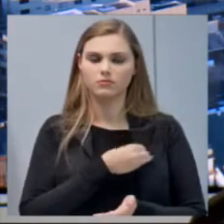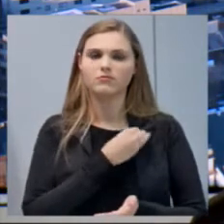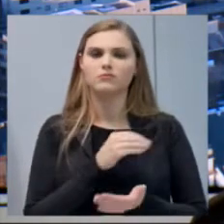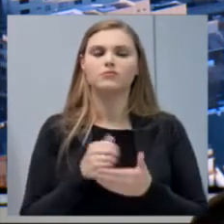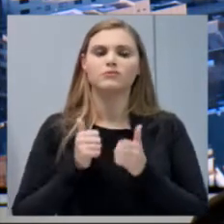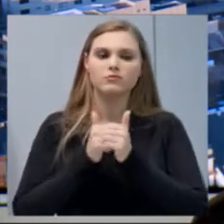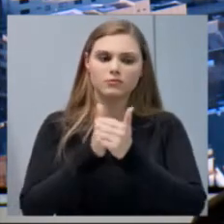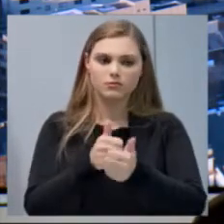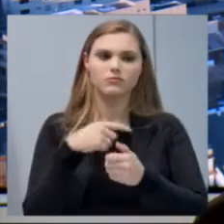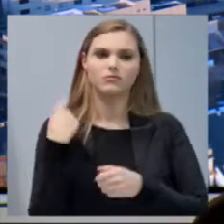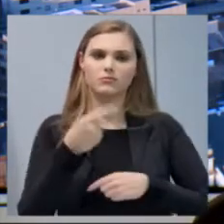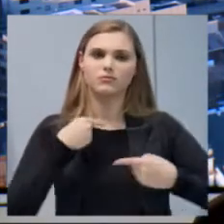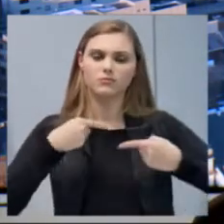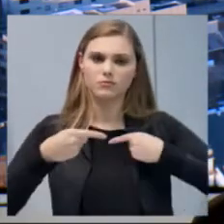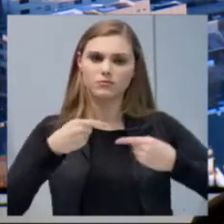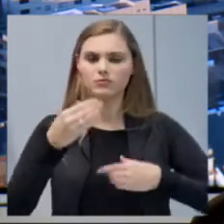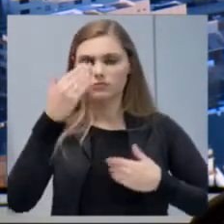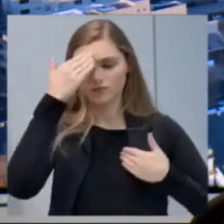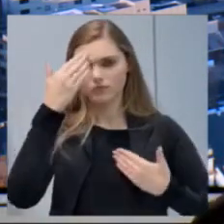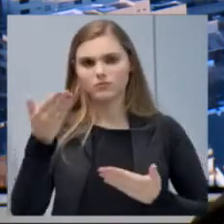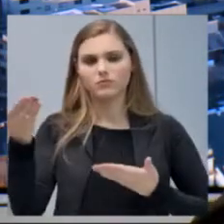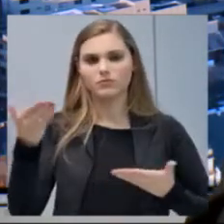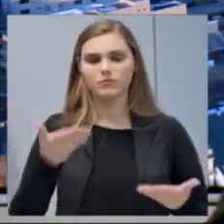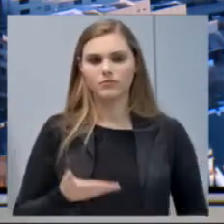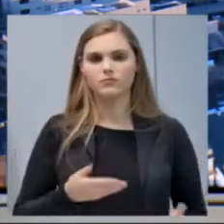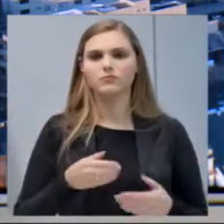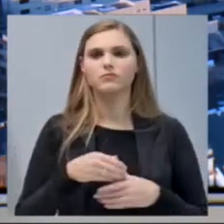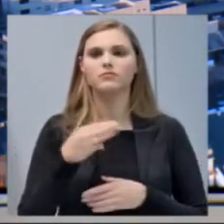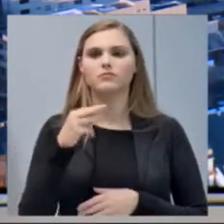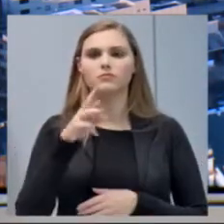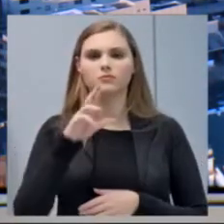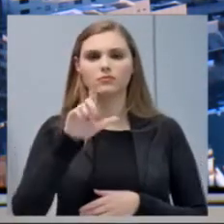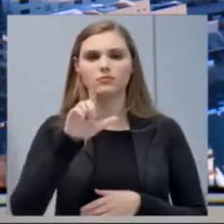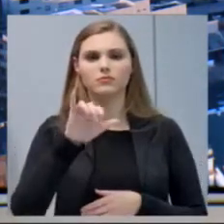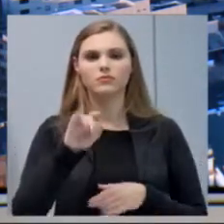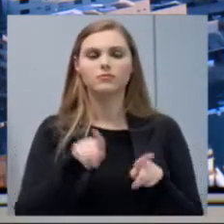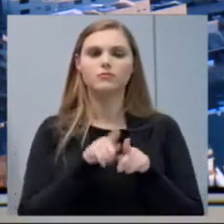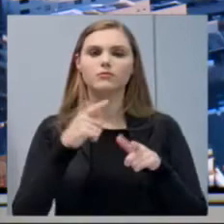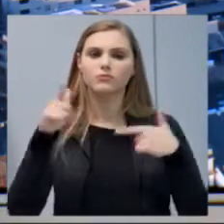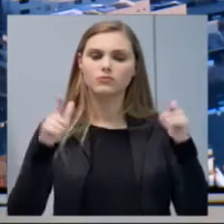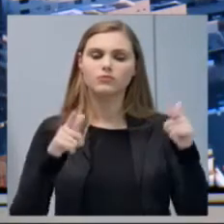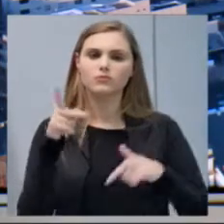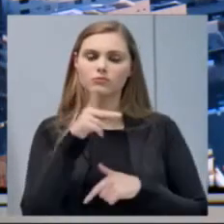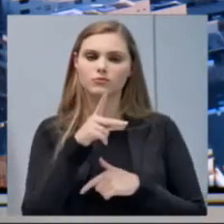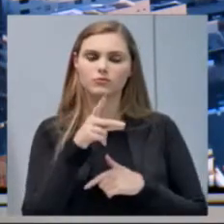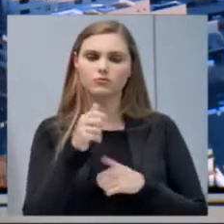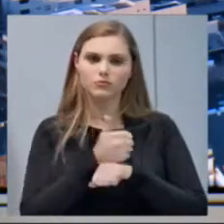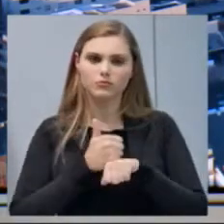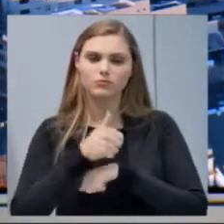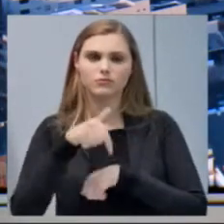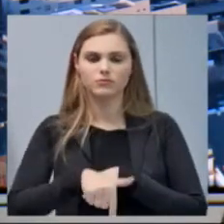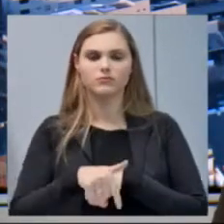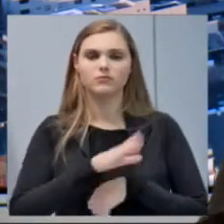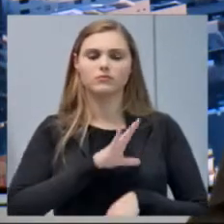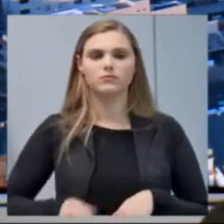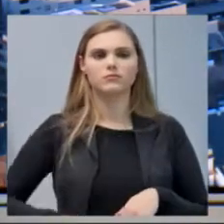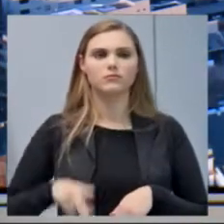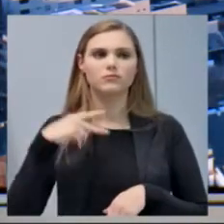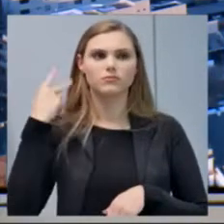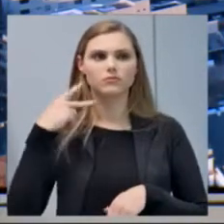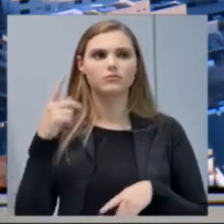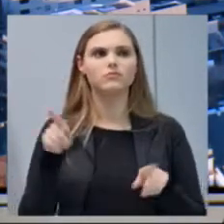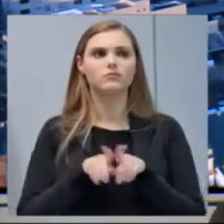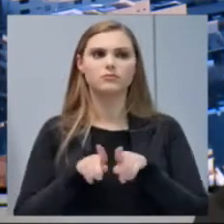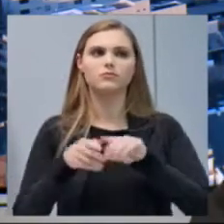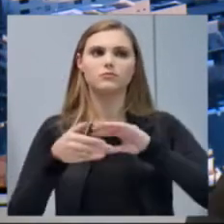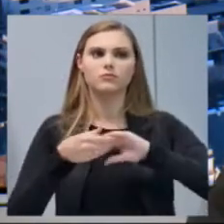acompanhando nossos debates. Obrigado pela vinda. Marli, enfim, os demais servidores dessa casa, os demais presentes aqui. Cumprimentar também a